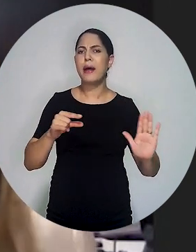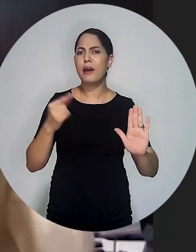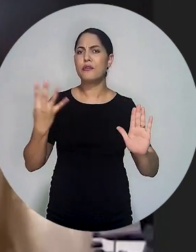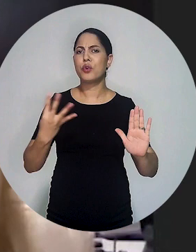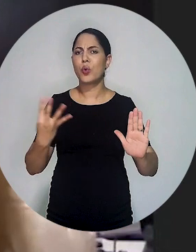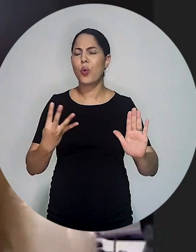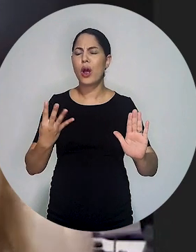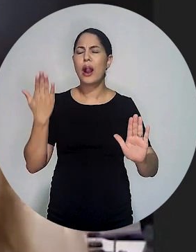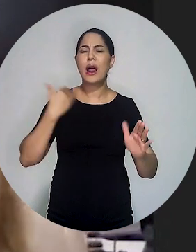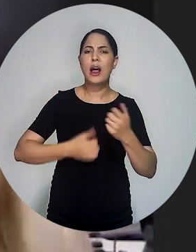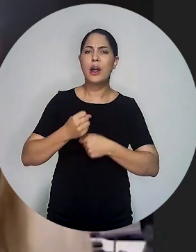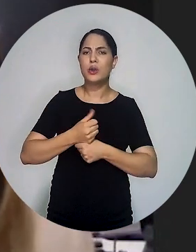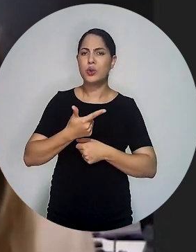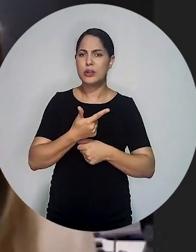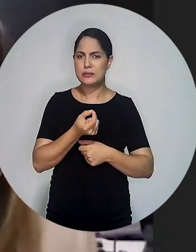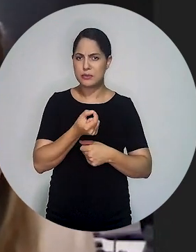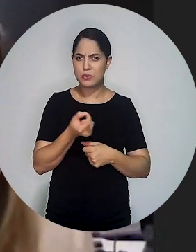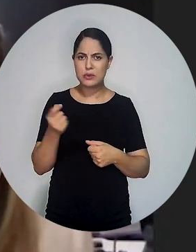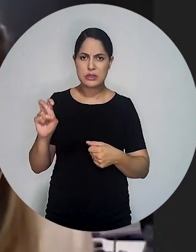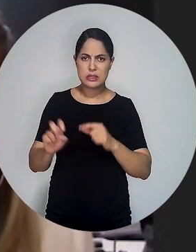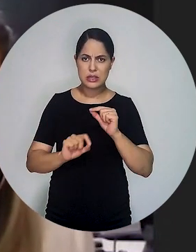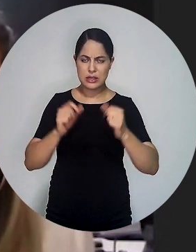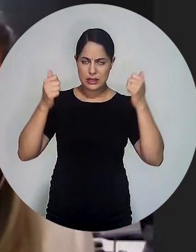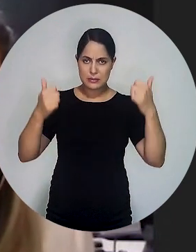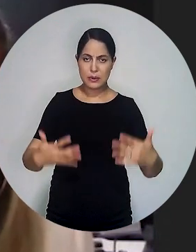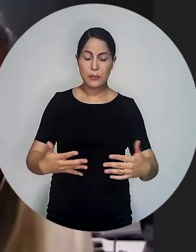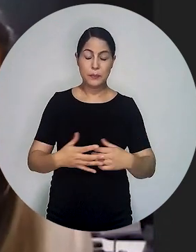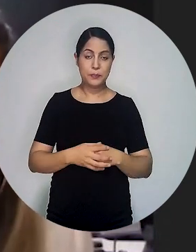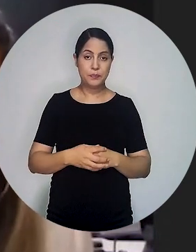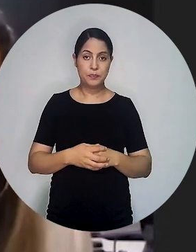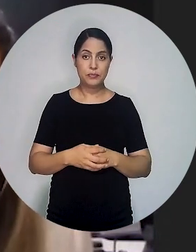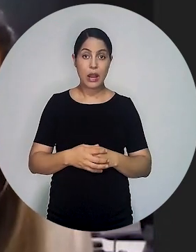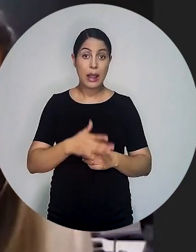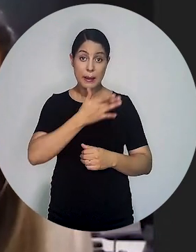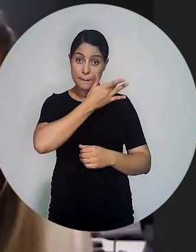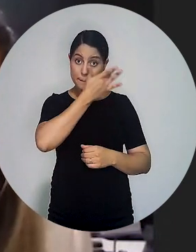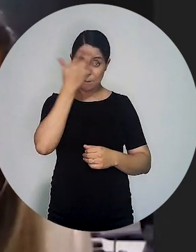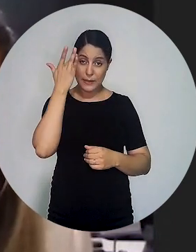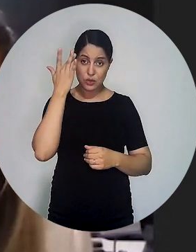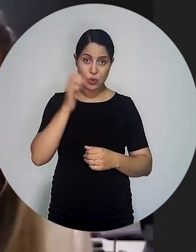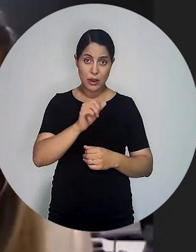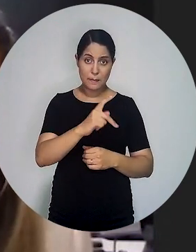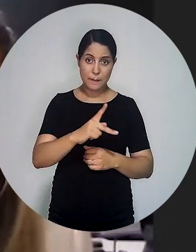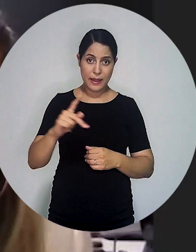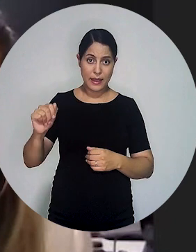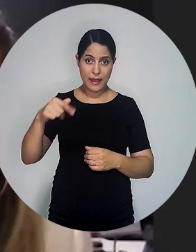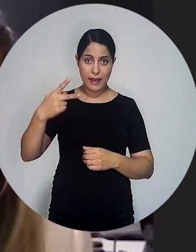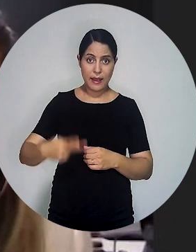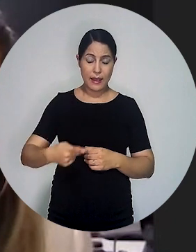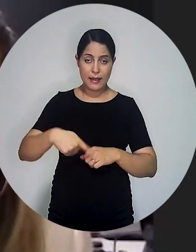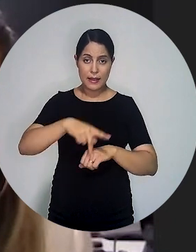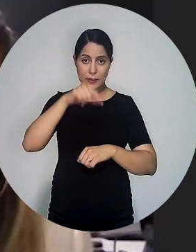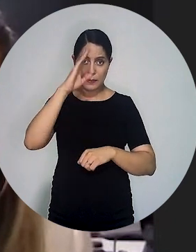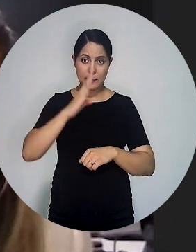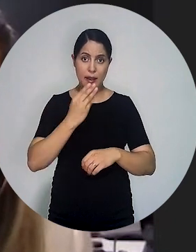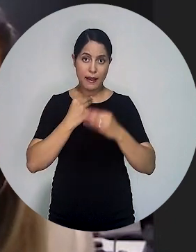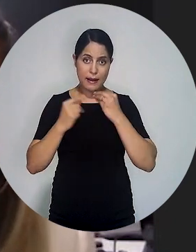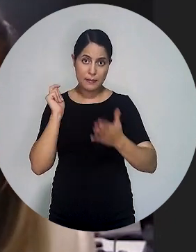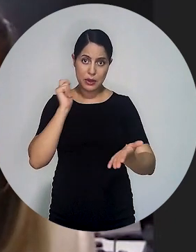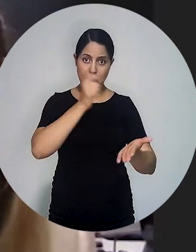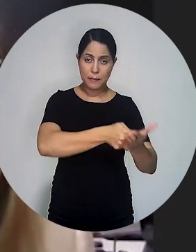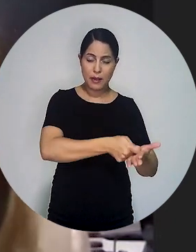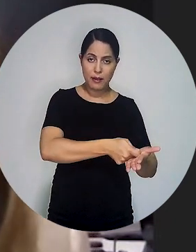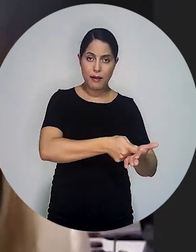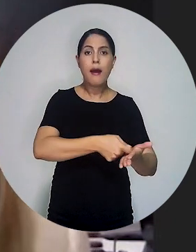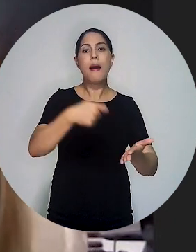que o artigo 4º da lei 9.250, ela fez lá em 2005? Ela foi lá, esse artigo foi lá e ele estabeleceu que o pagador de pensões alimentícias